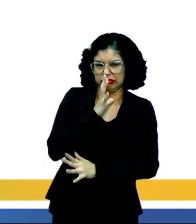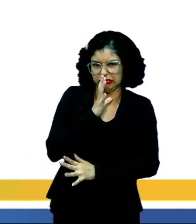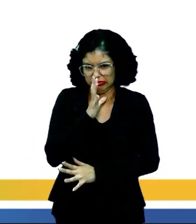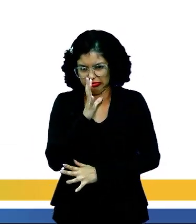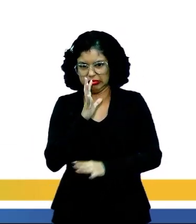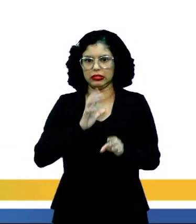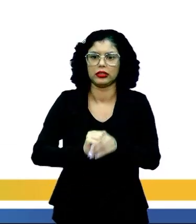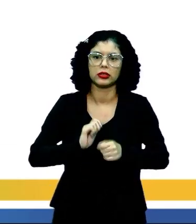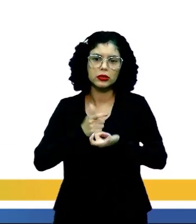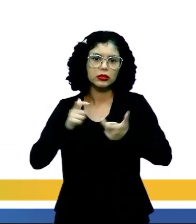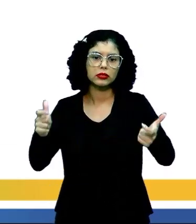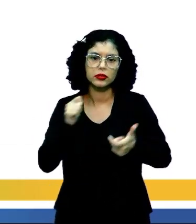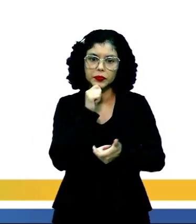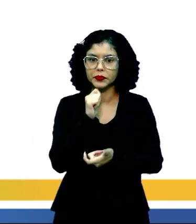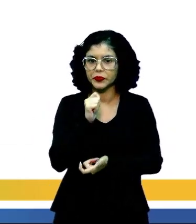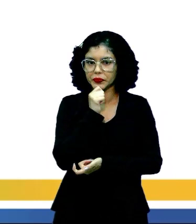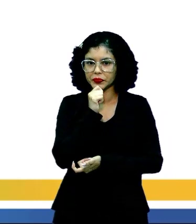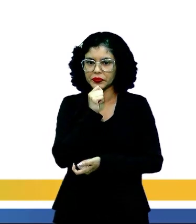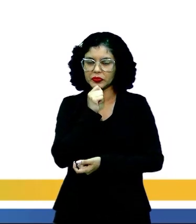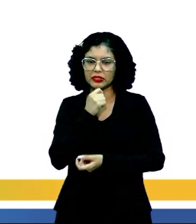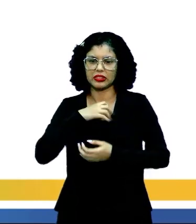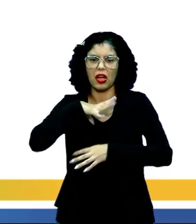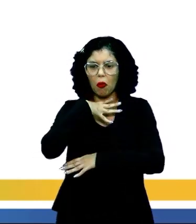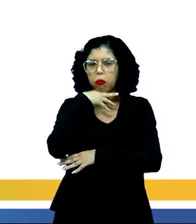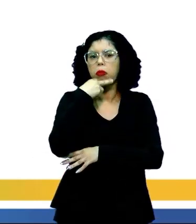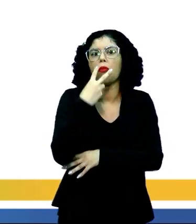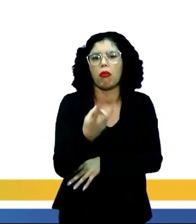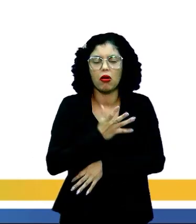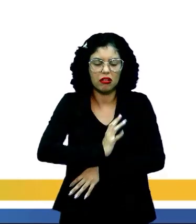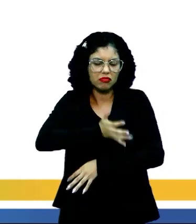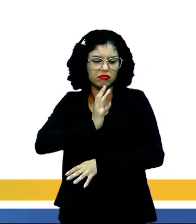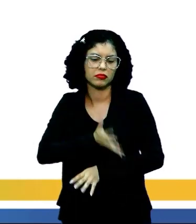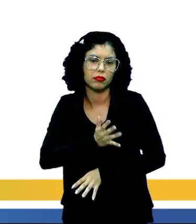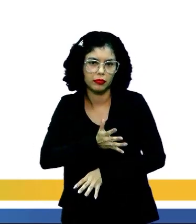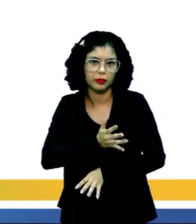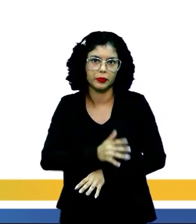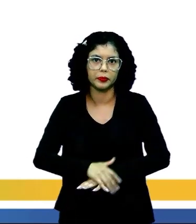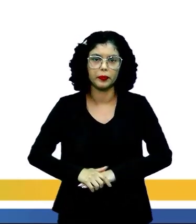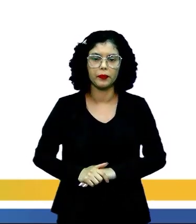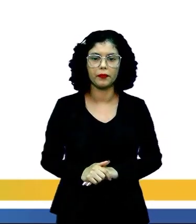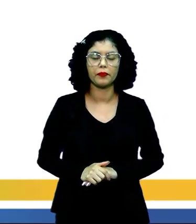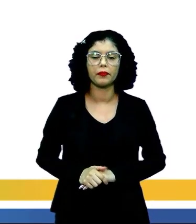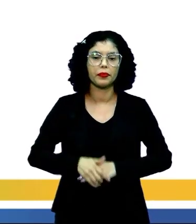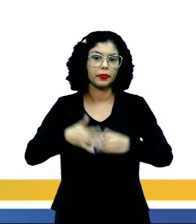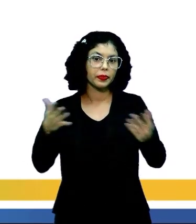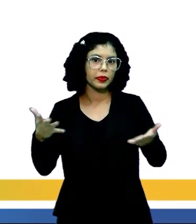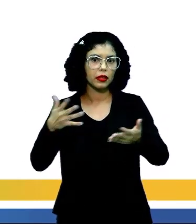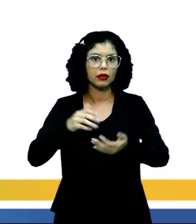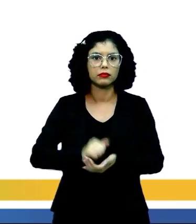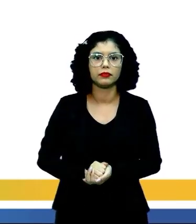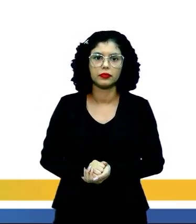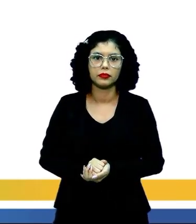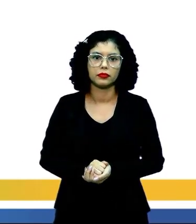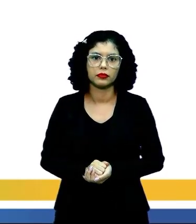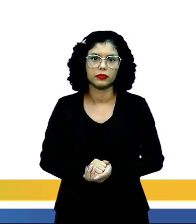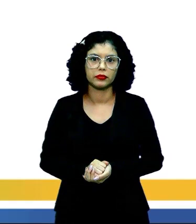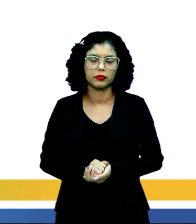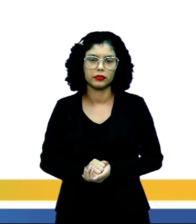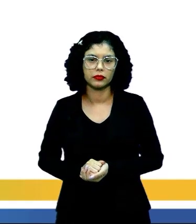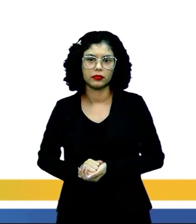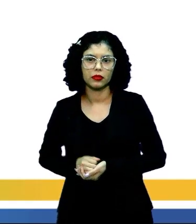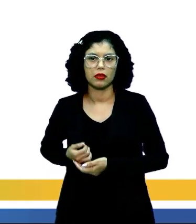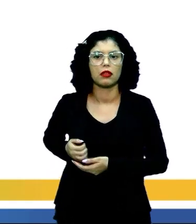análoga, a ânsia que se escapa da boca de um cardíaco. Vamos lá? Terceira